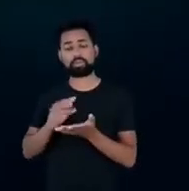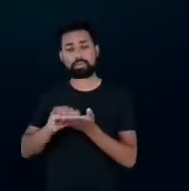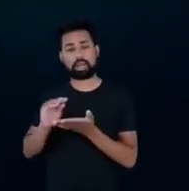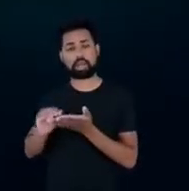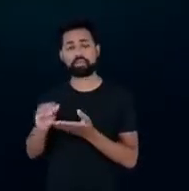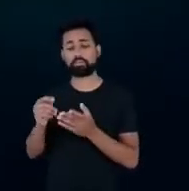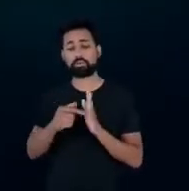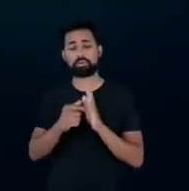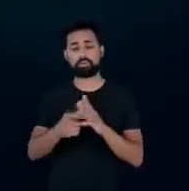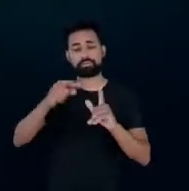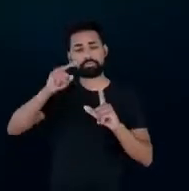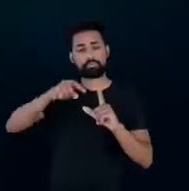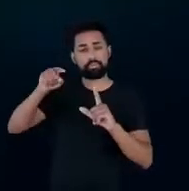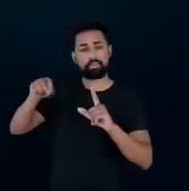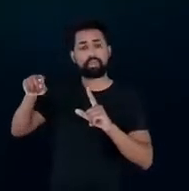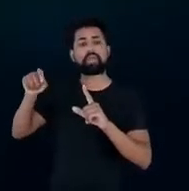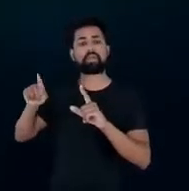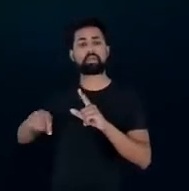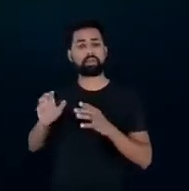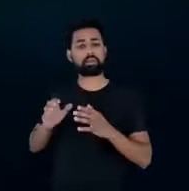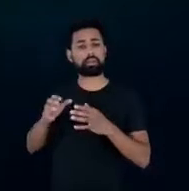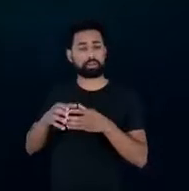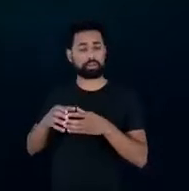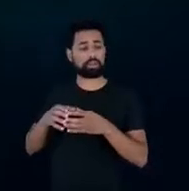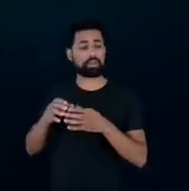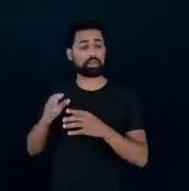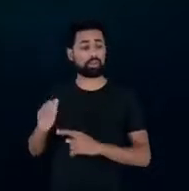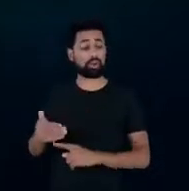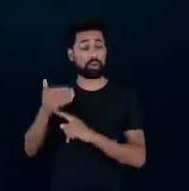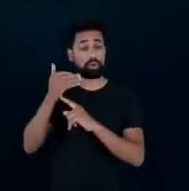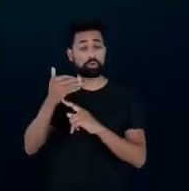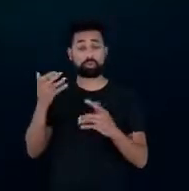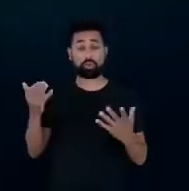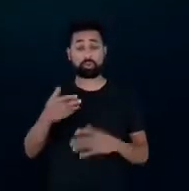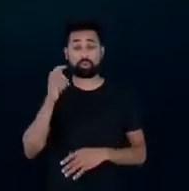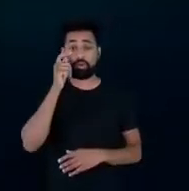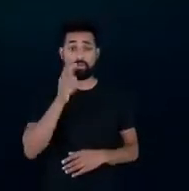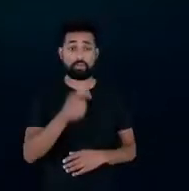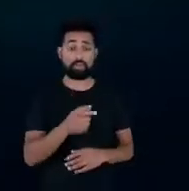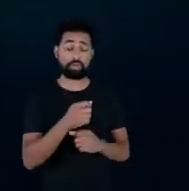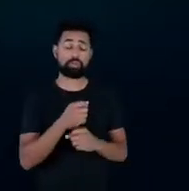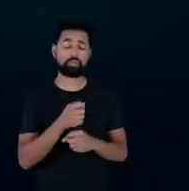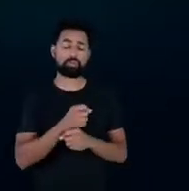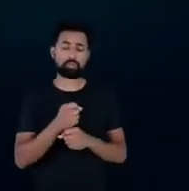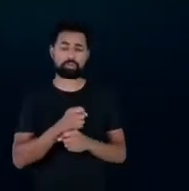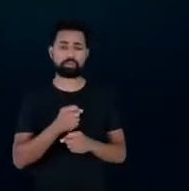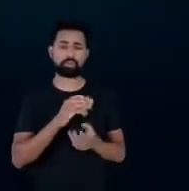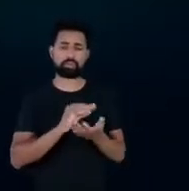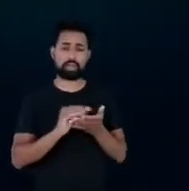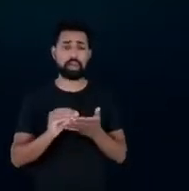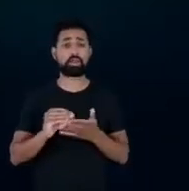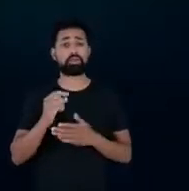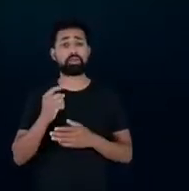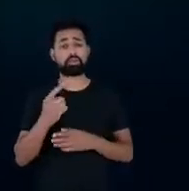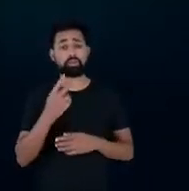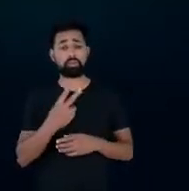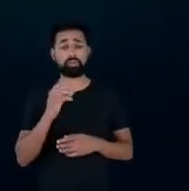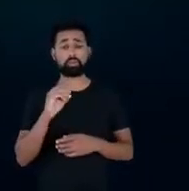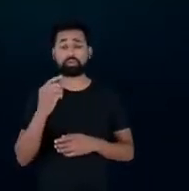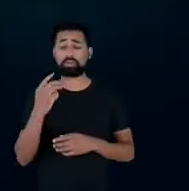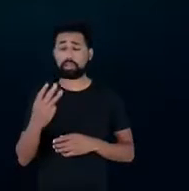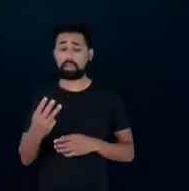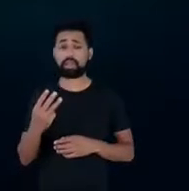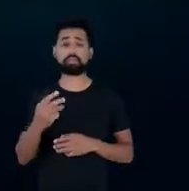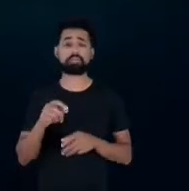energética que é uma categoria tecnológica e a gente olhando os dados de 2013 a 2018 a gente vê que foram